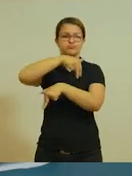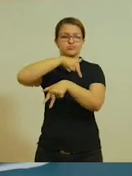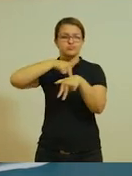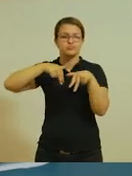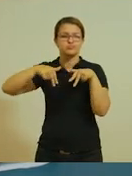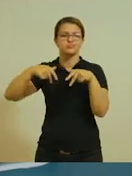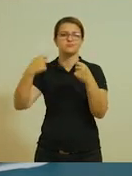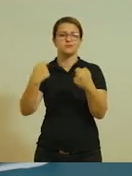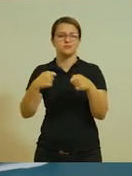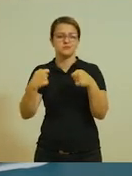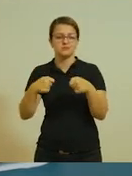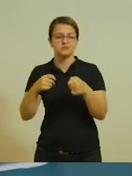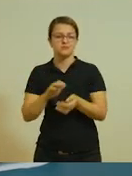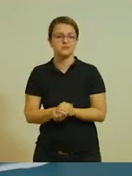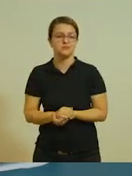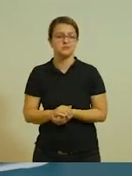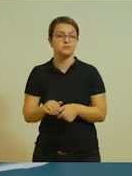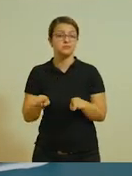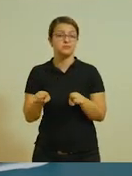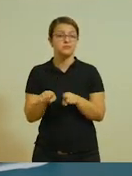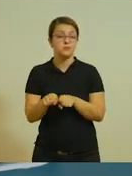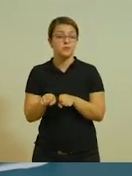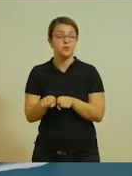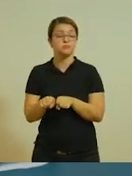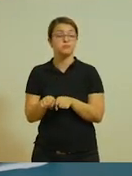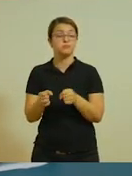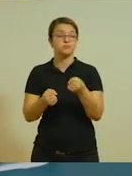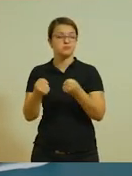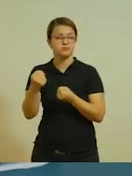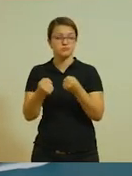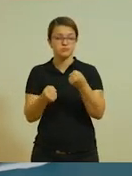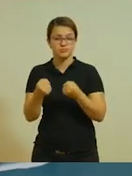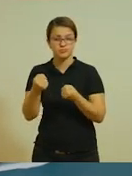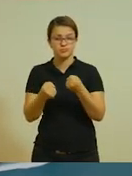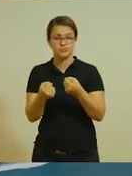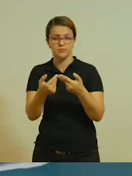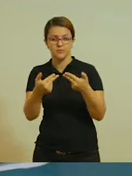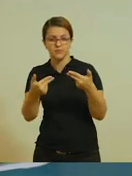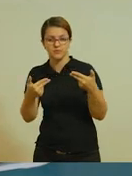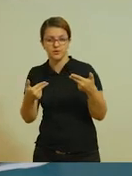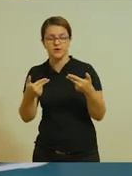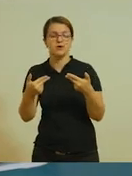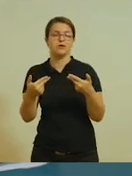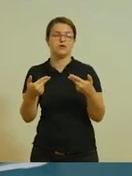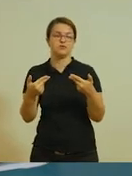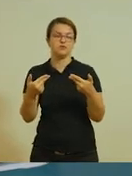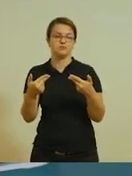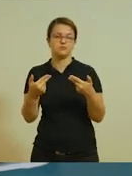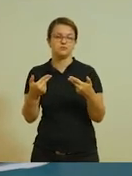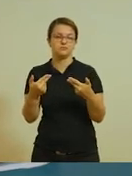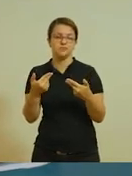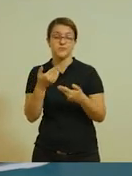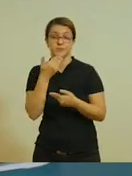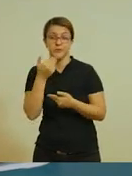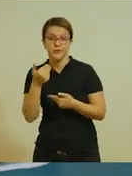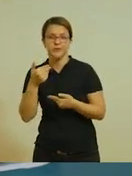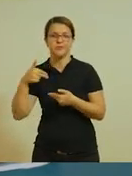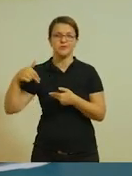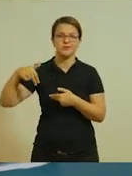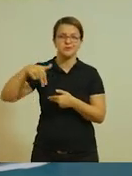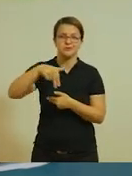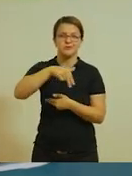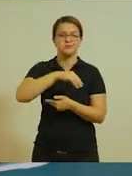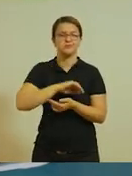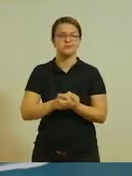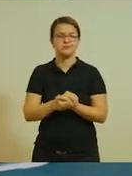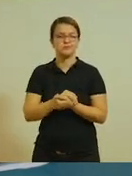necessidades. Foram criados os meios de transportes a fim de facilitar o deslocamento. O crescimento da população mundial e a evolução